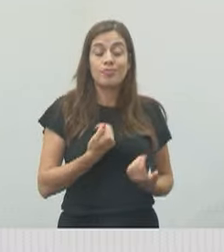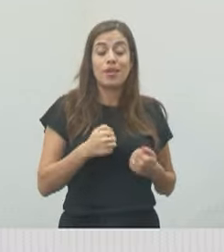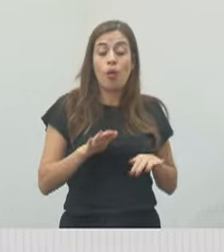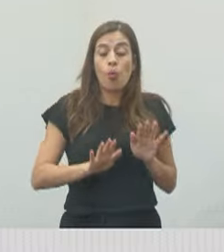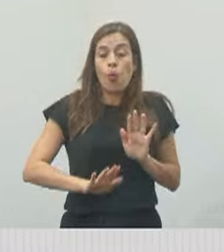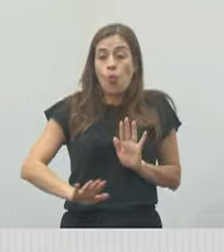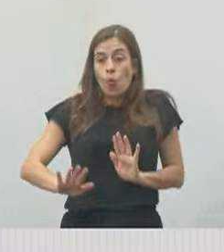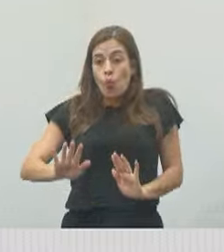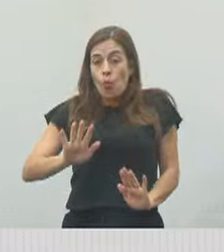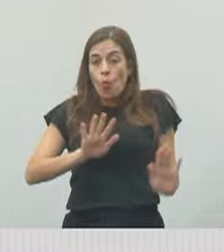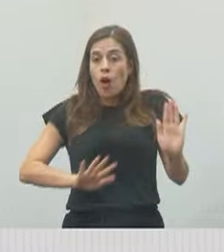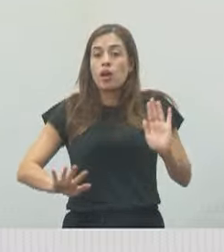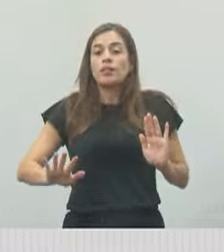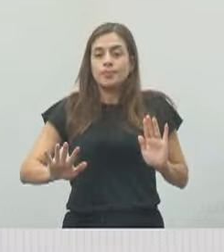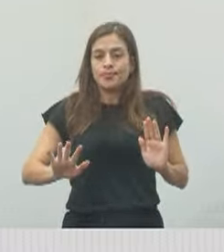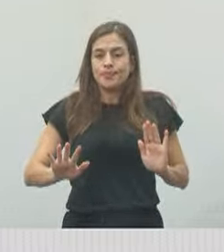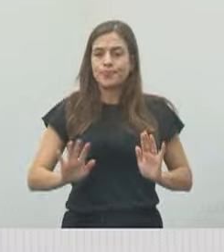ali,